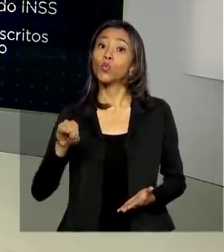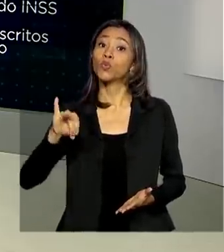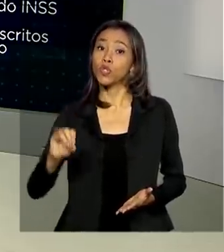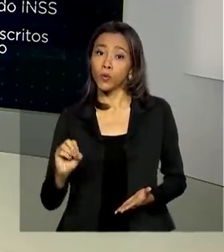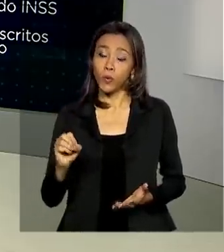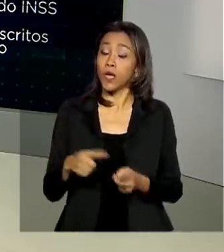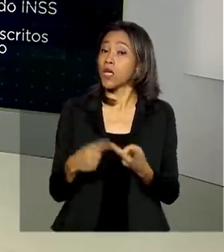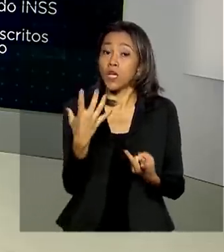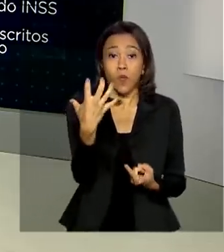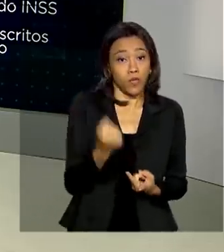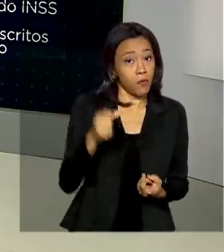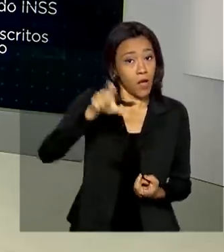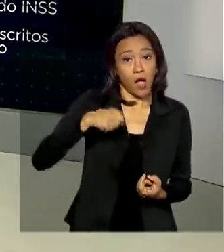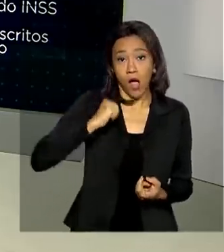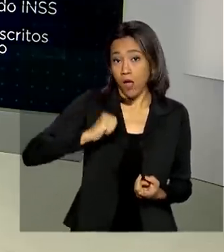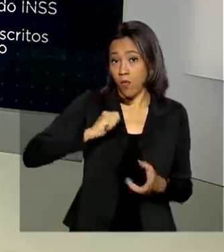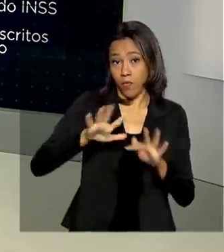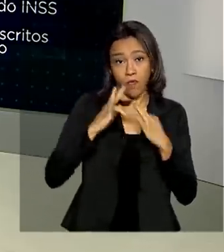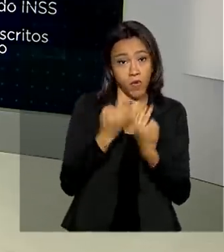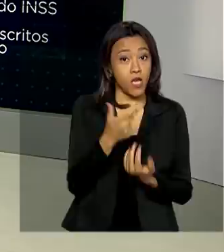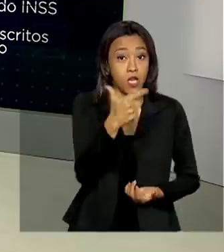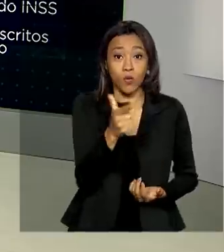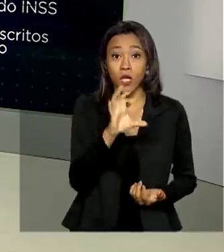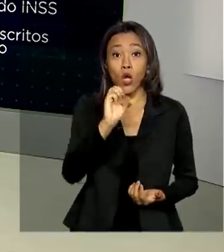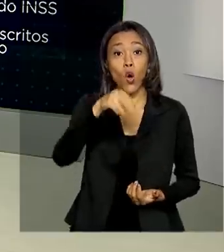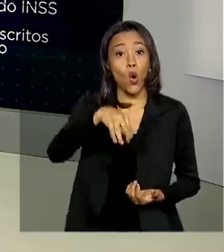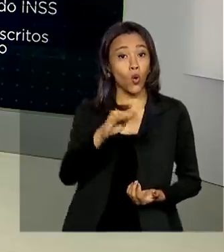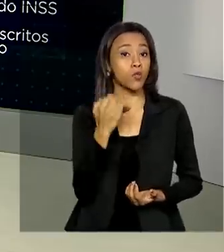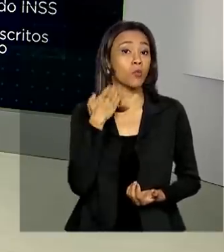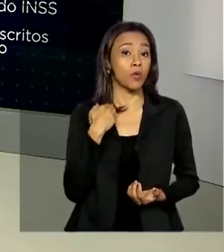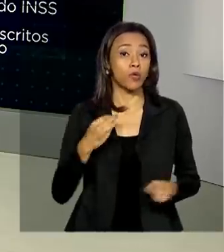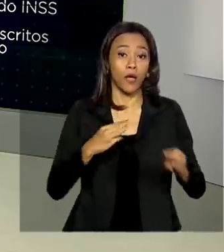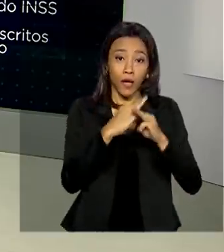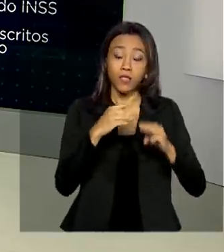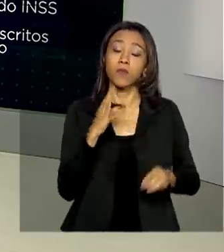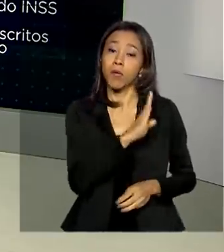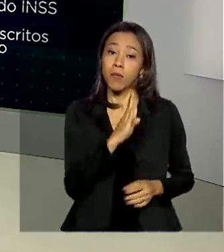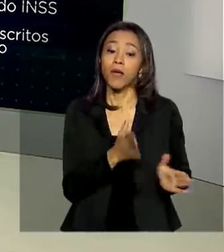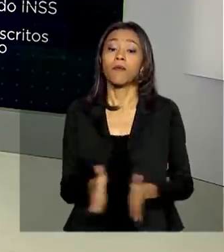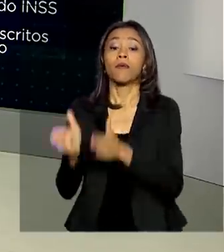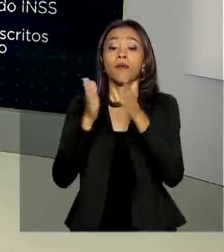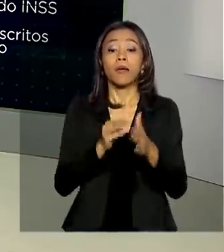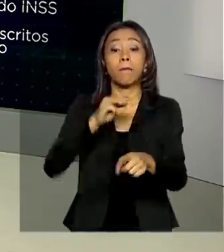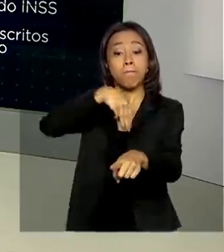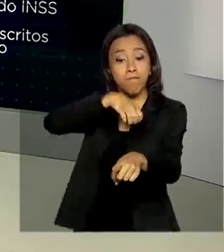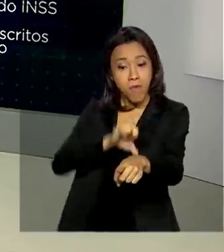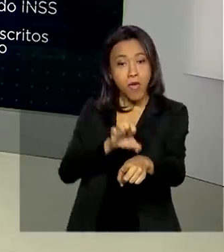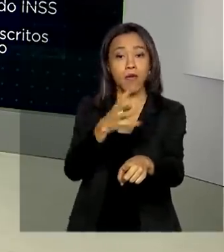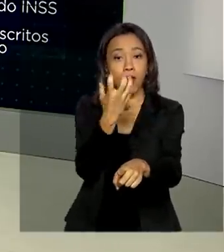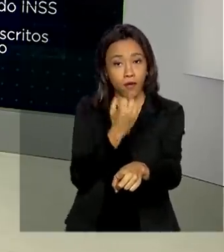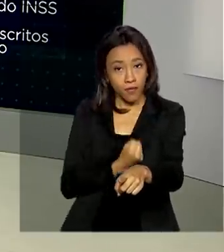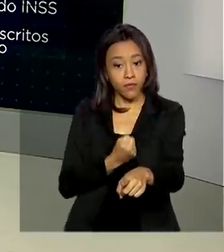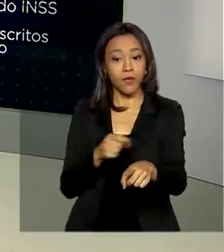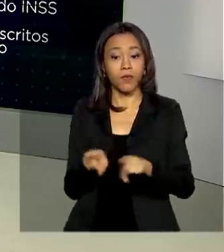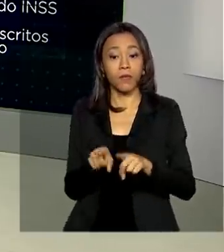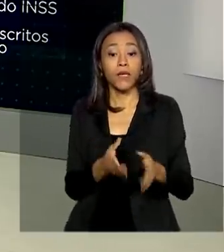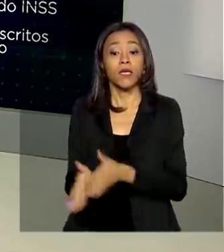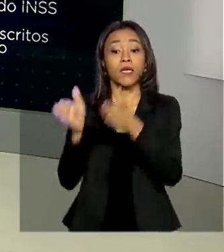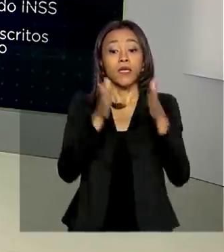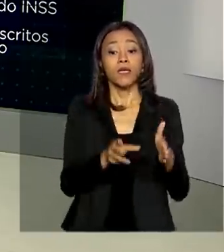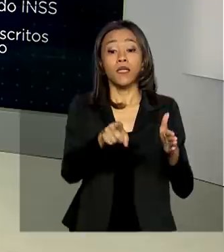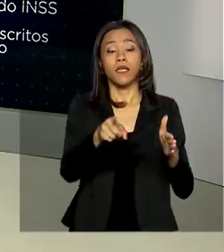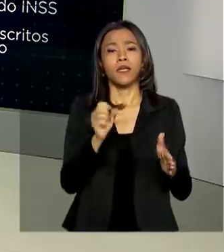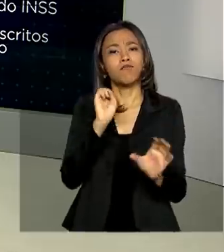têm conta na Caixa ou no Banco do Brasil. Além também de microempreendedores individuais, contribuintes individuais do INSS